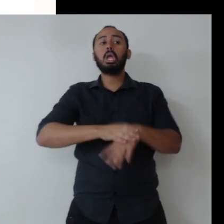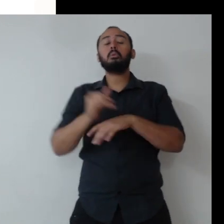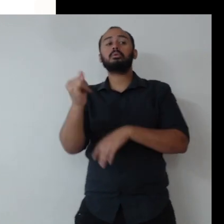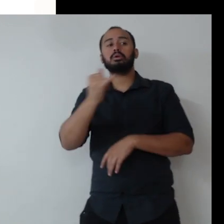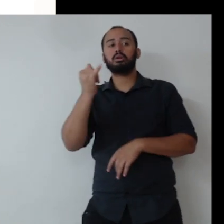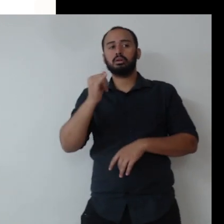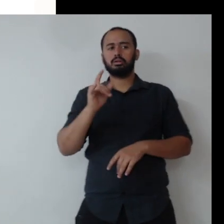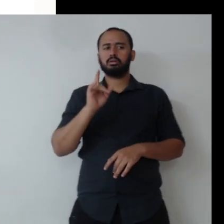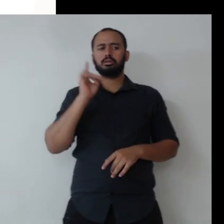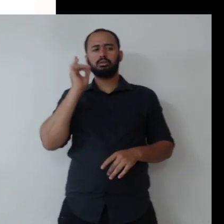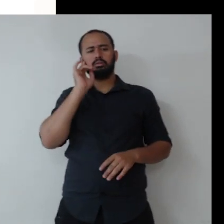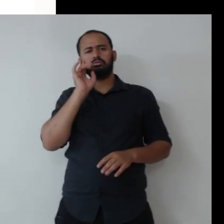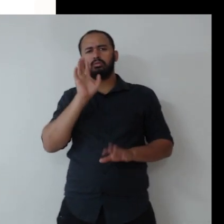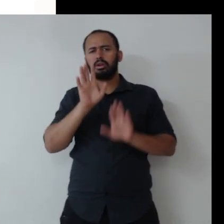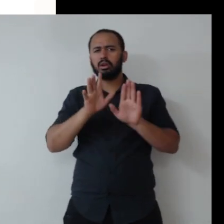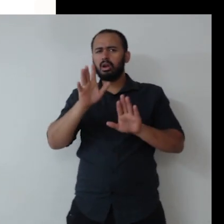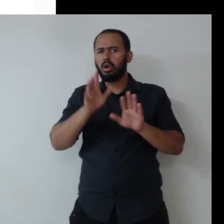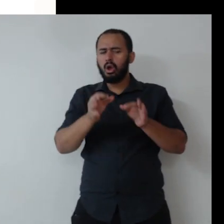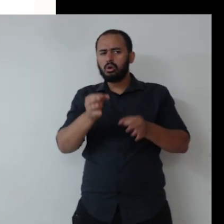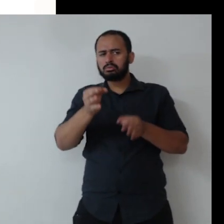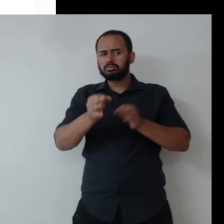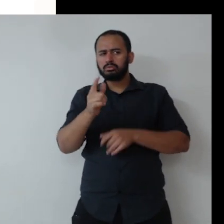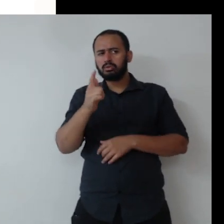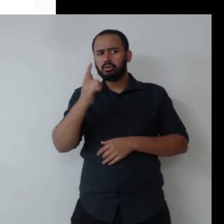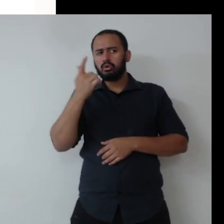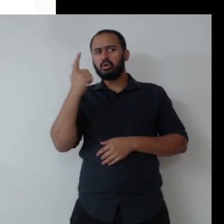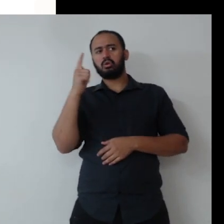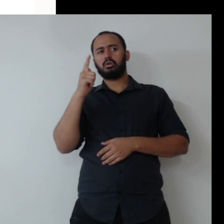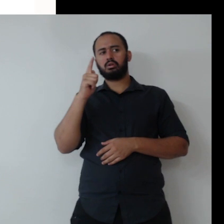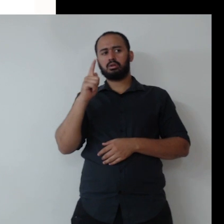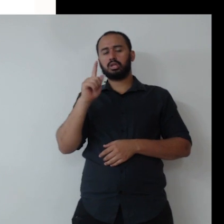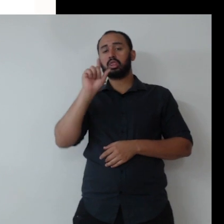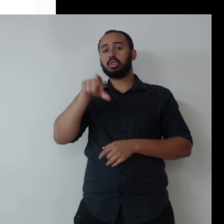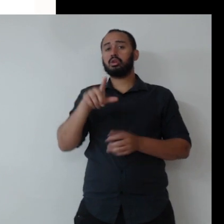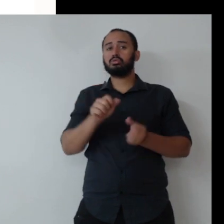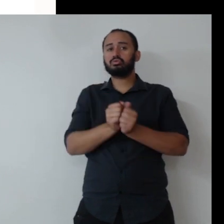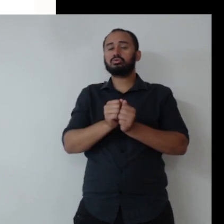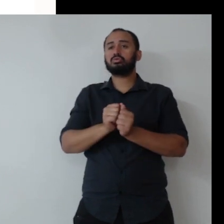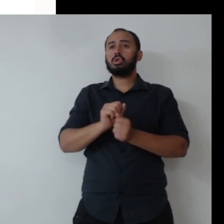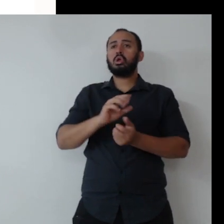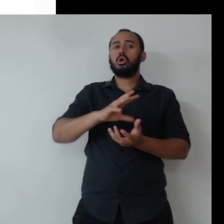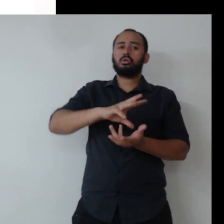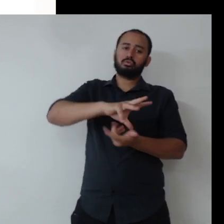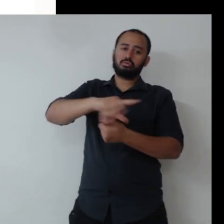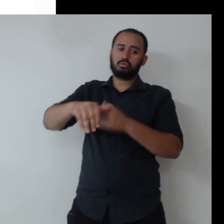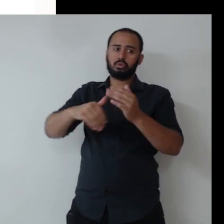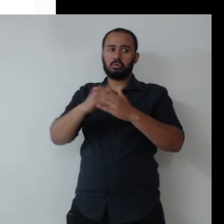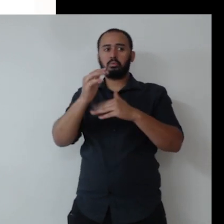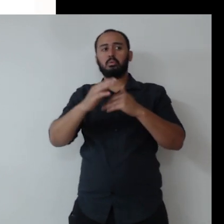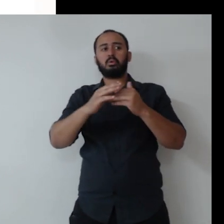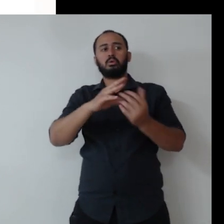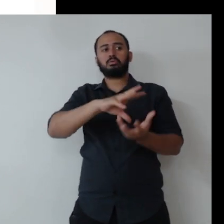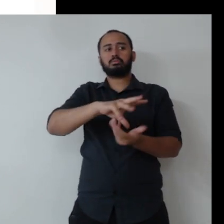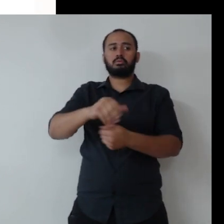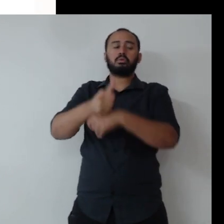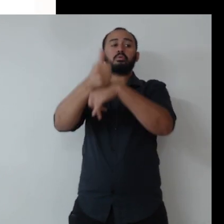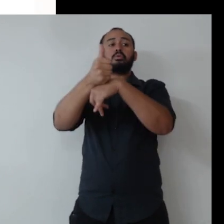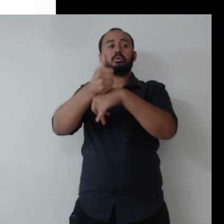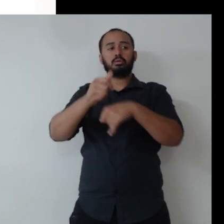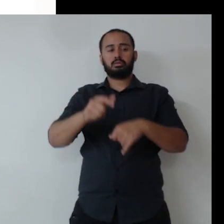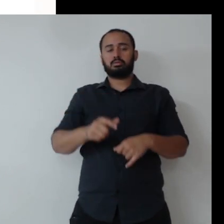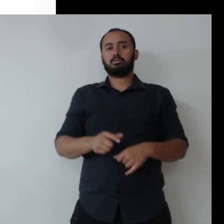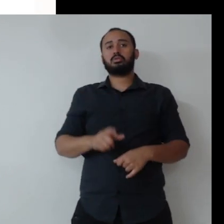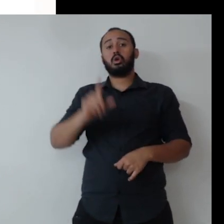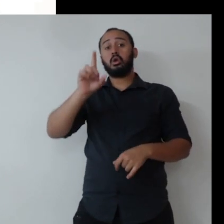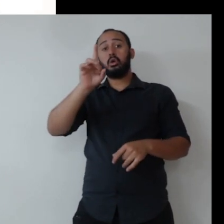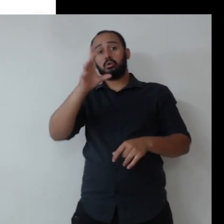mais importante é a gente estar conjugando a governança com a sustentabilidade, que é um elo necessário no Brasil, no mundo, nas